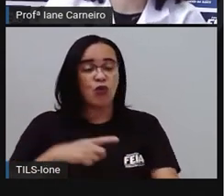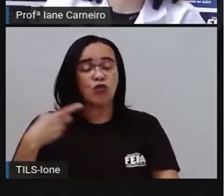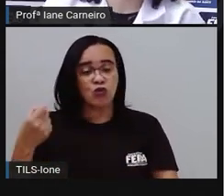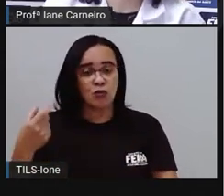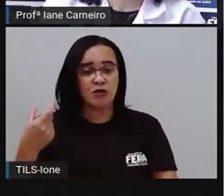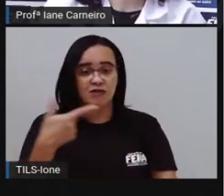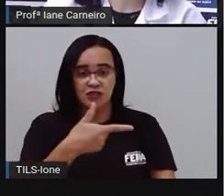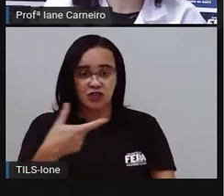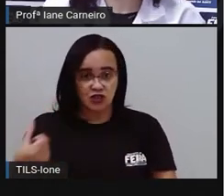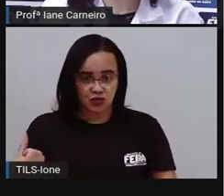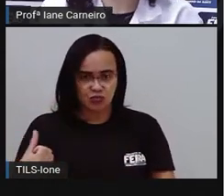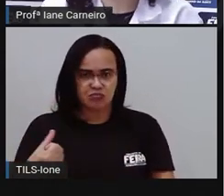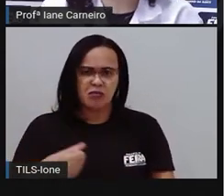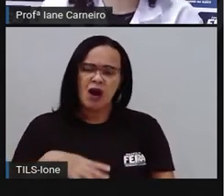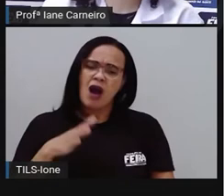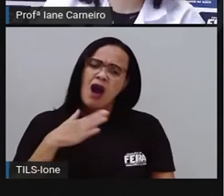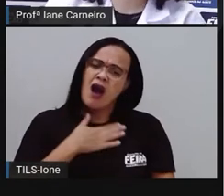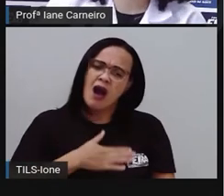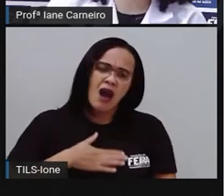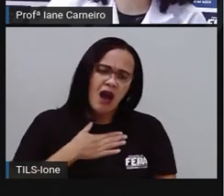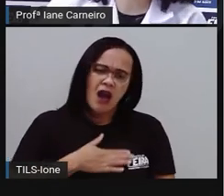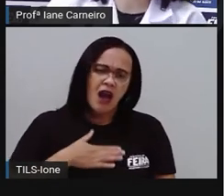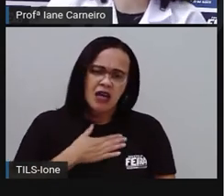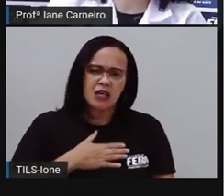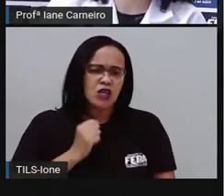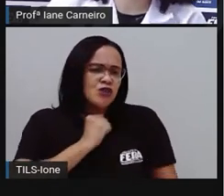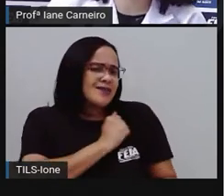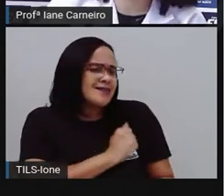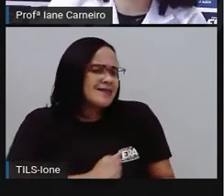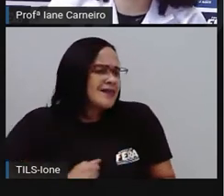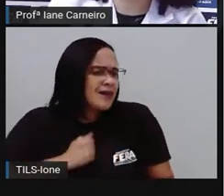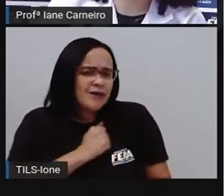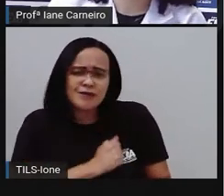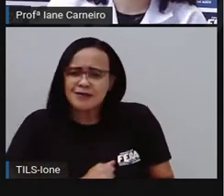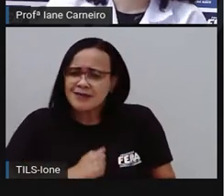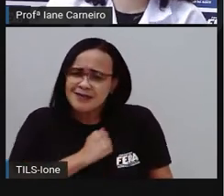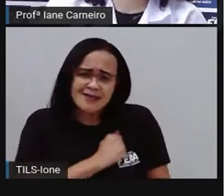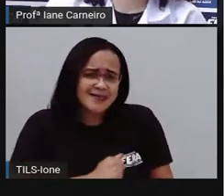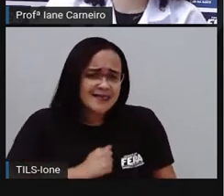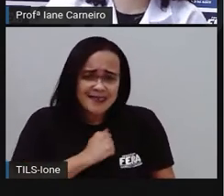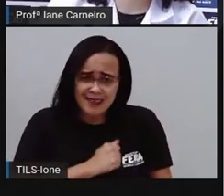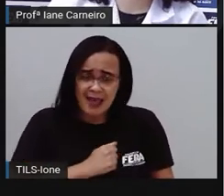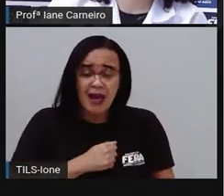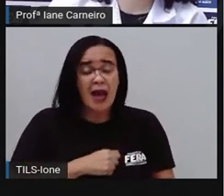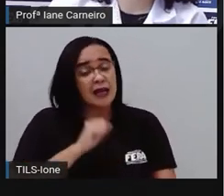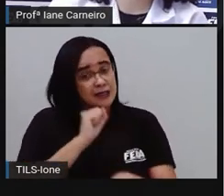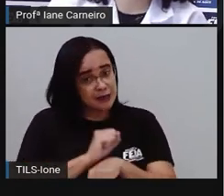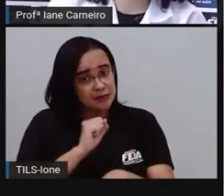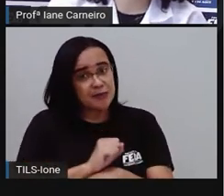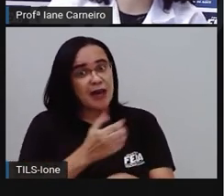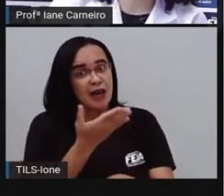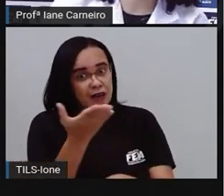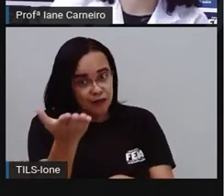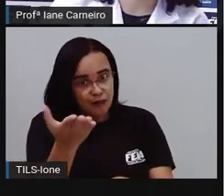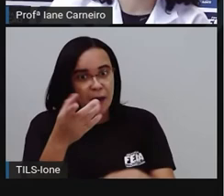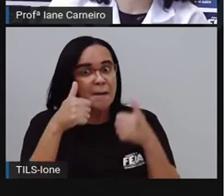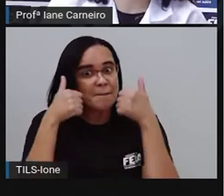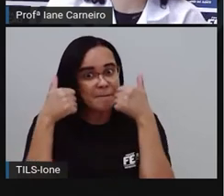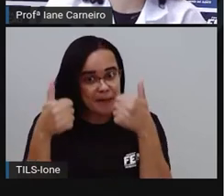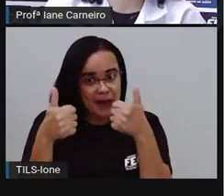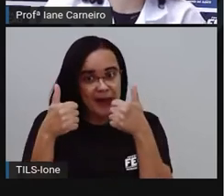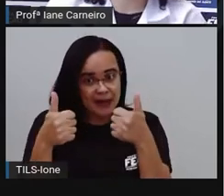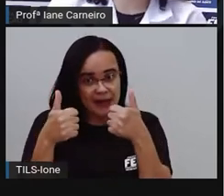esteja bem. Gostaria de saber quando você virá nos visitar. Planeje para passar alguns dias aqui.